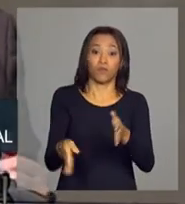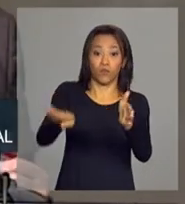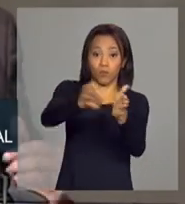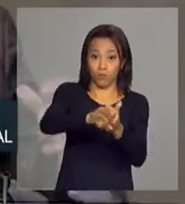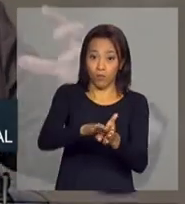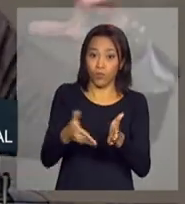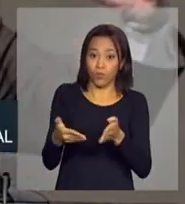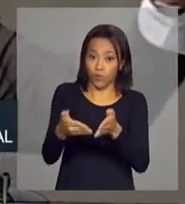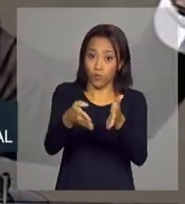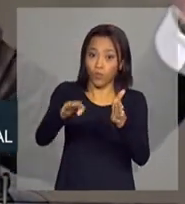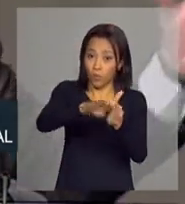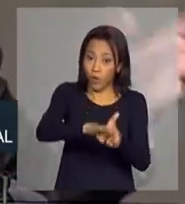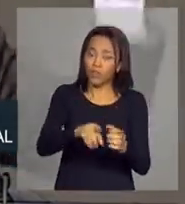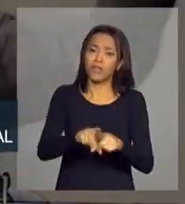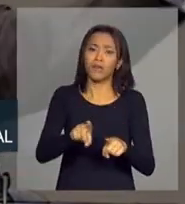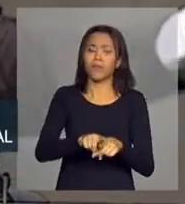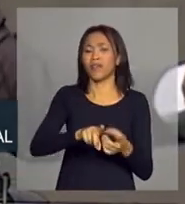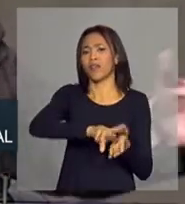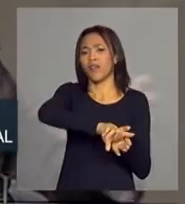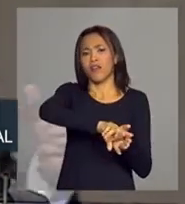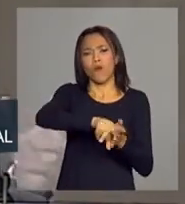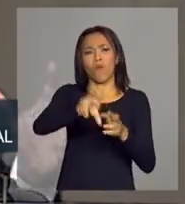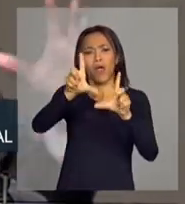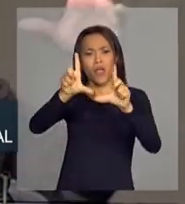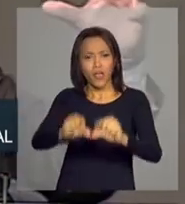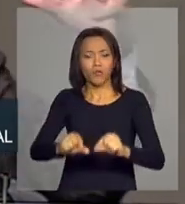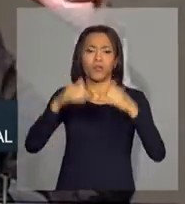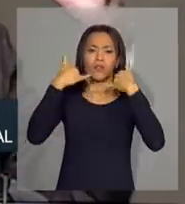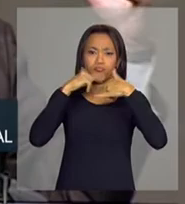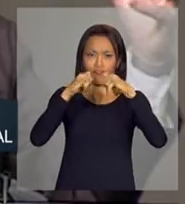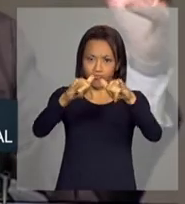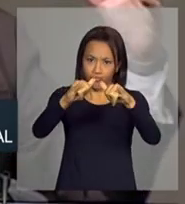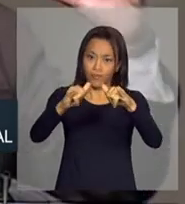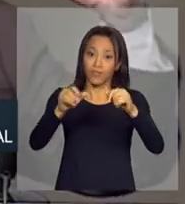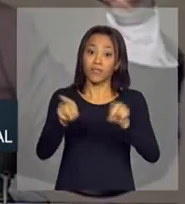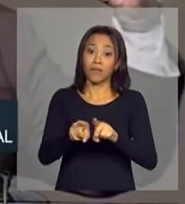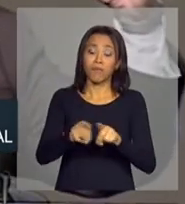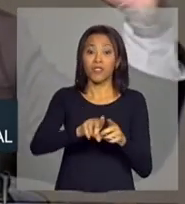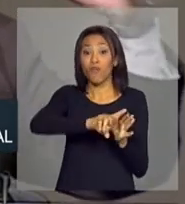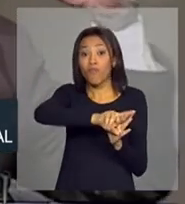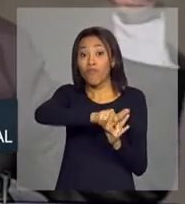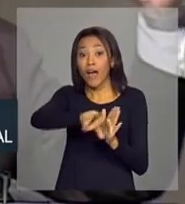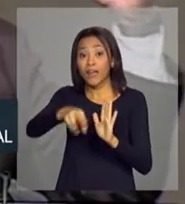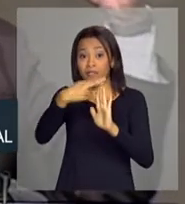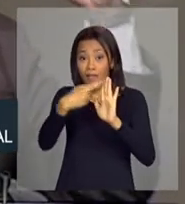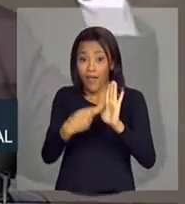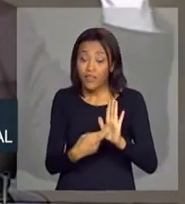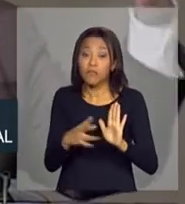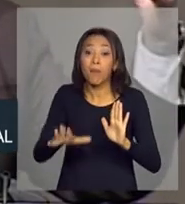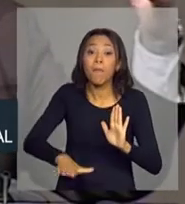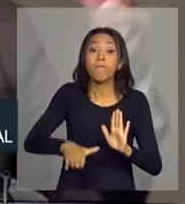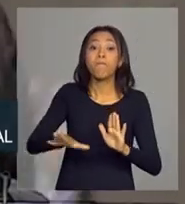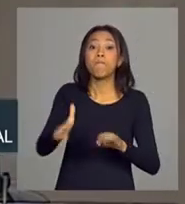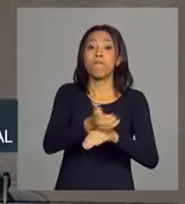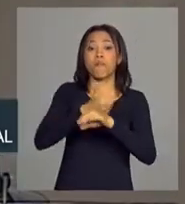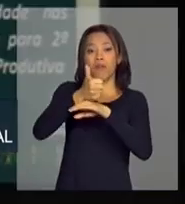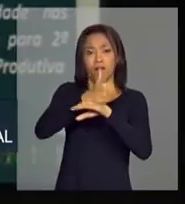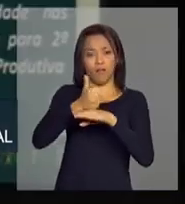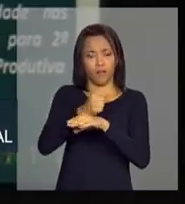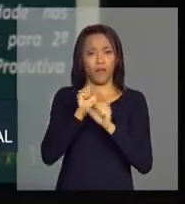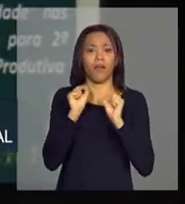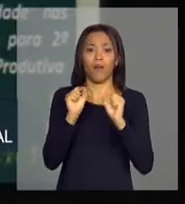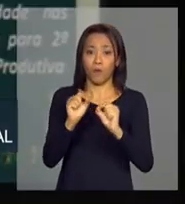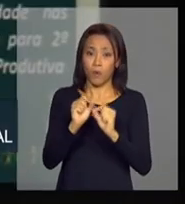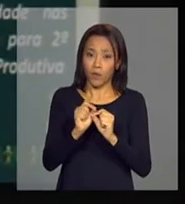as rodovias e uma série de medidas, redução do preço da energia, um conjunto de medidas para melhorar a competitividade sistêmica da